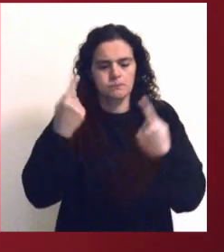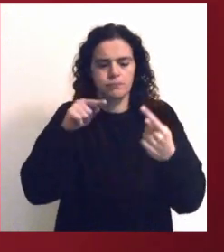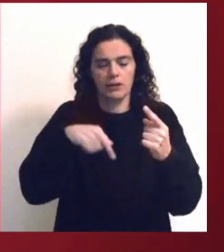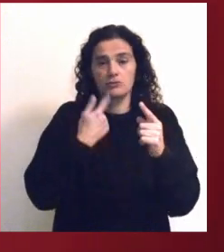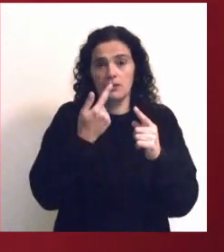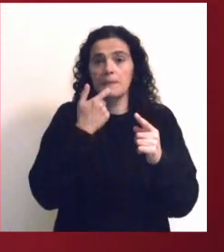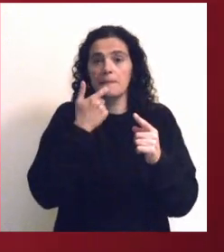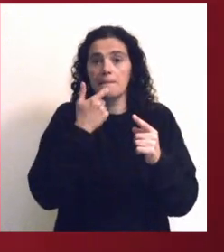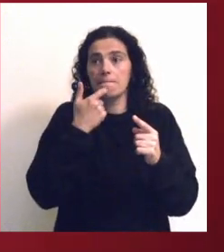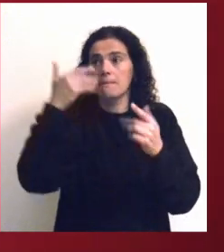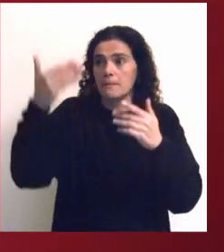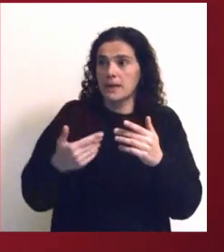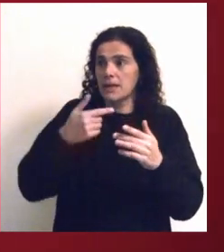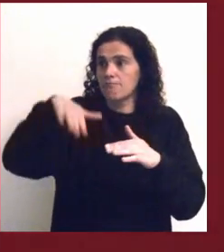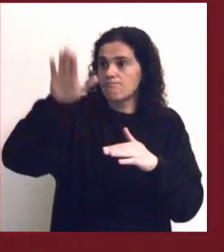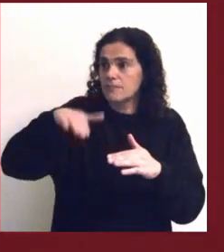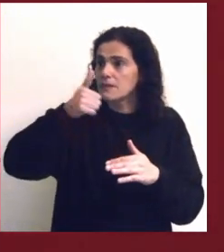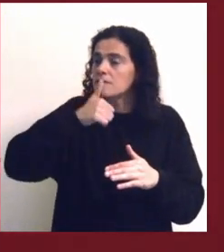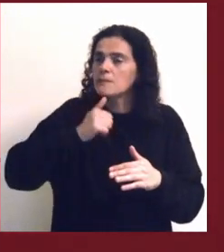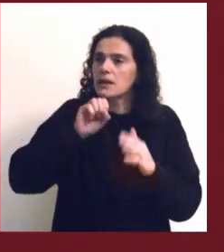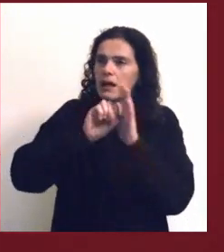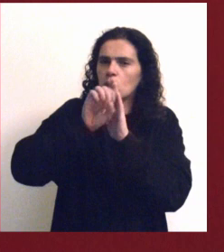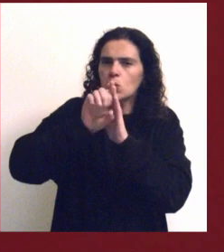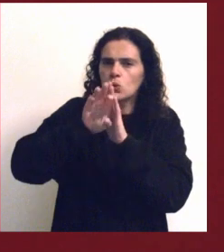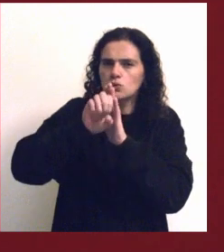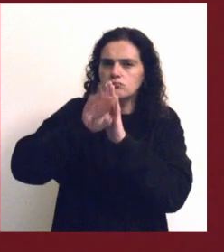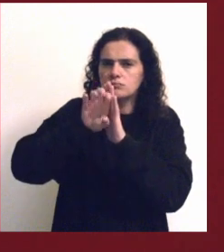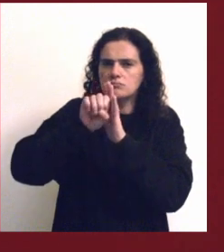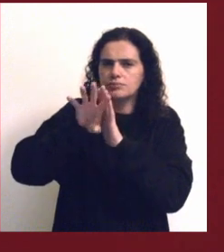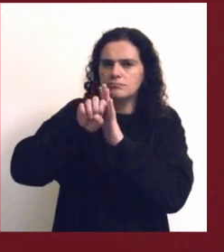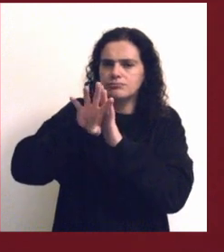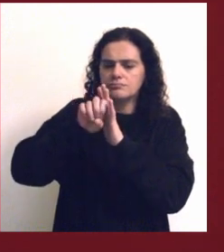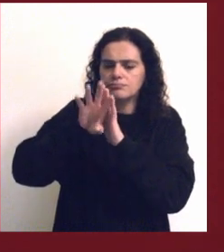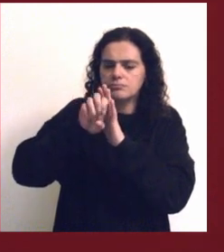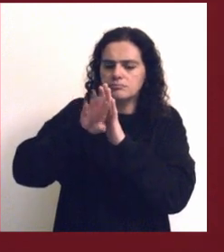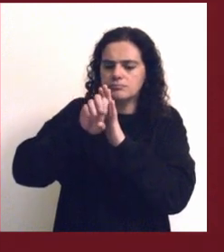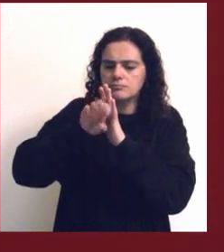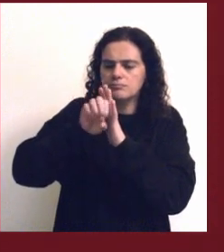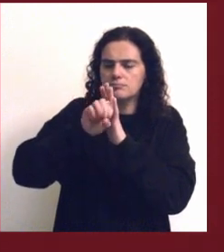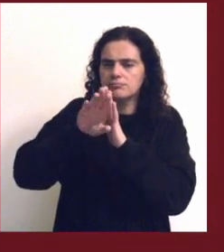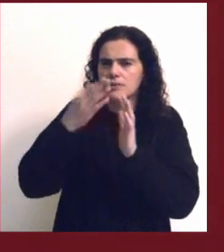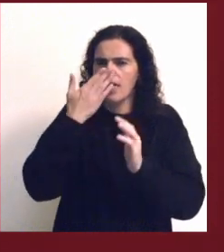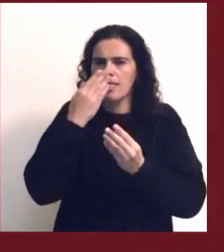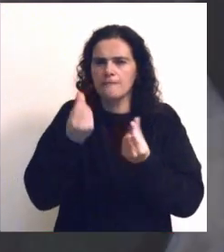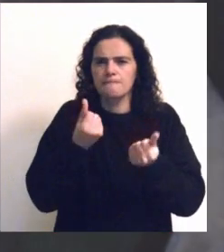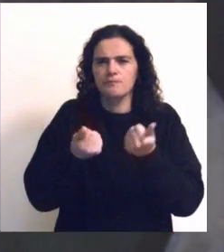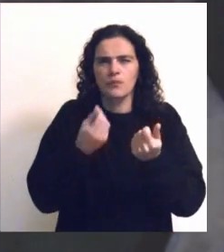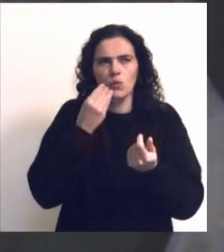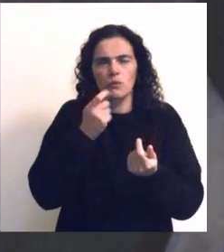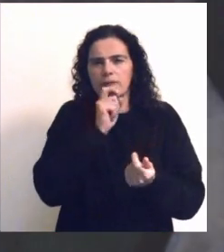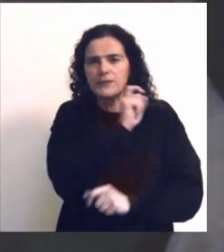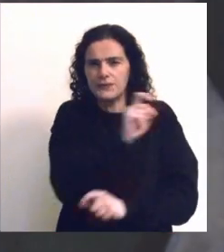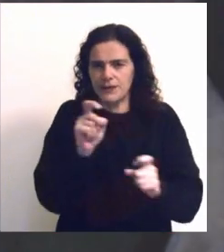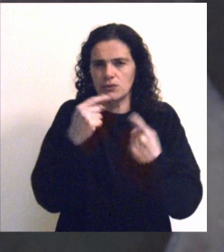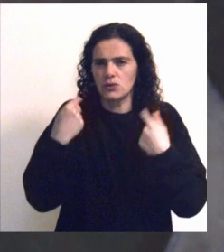reflete na parede pintada de vermelho uma luz intermitente que funciona aqui quase como um